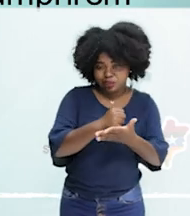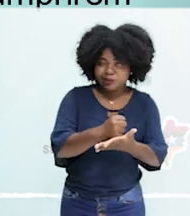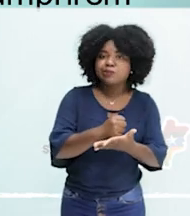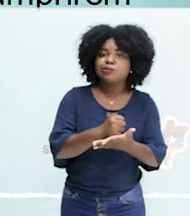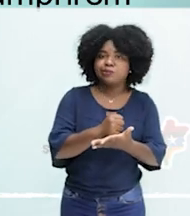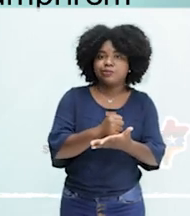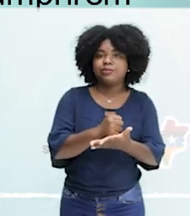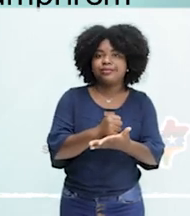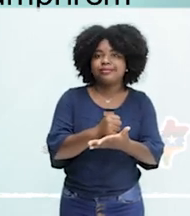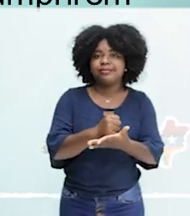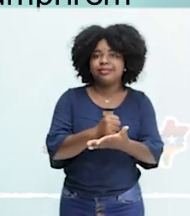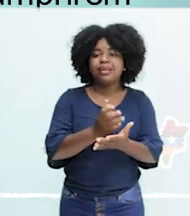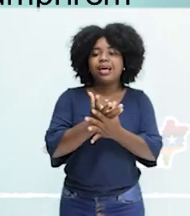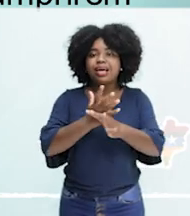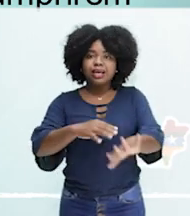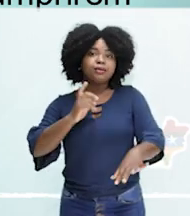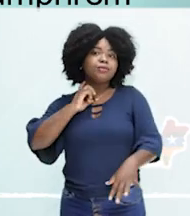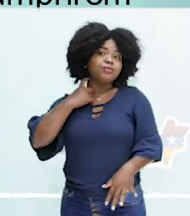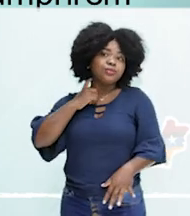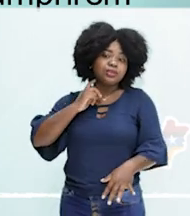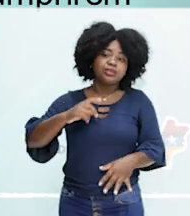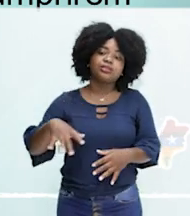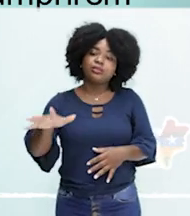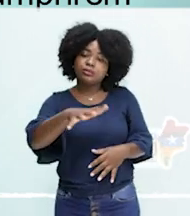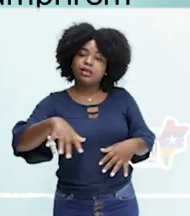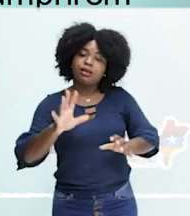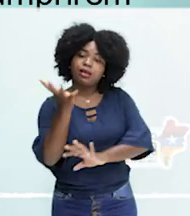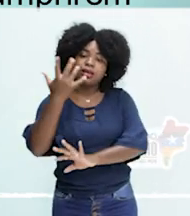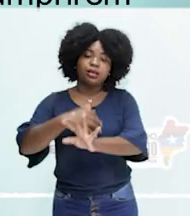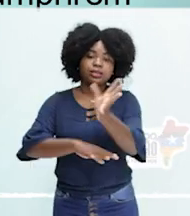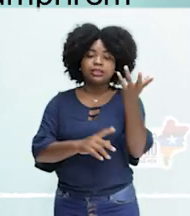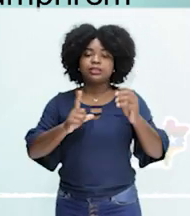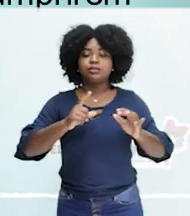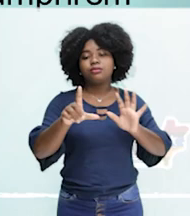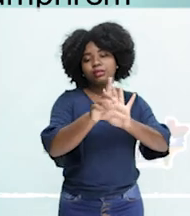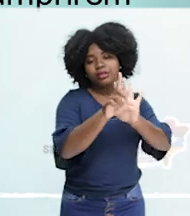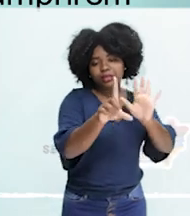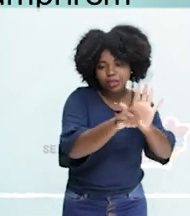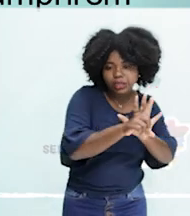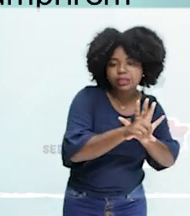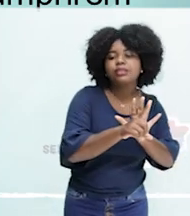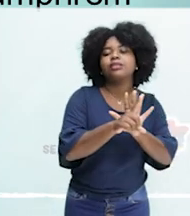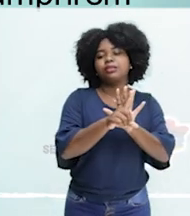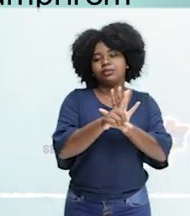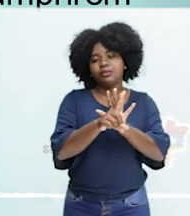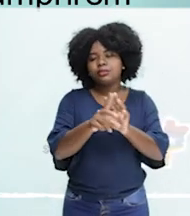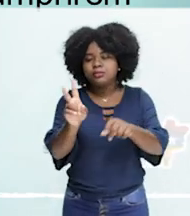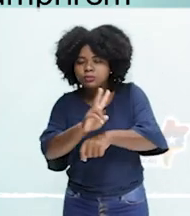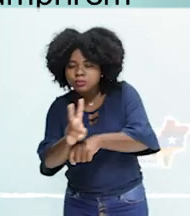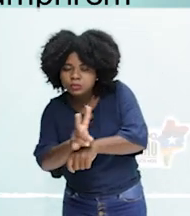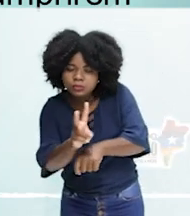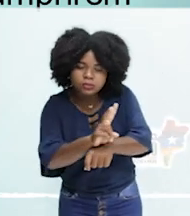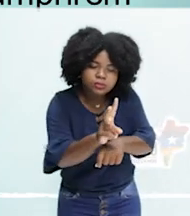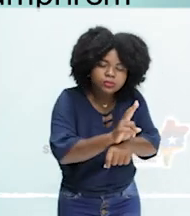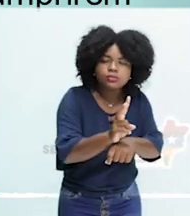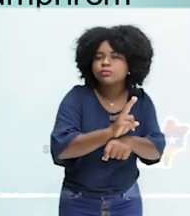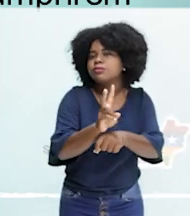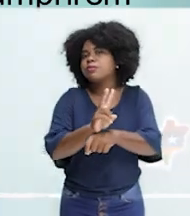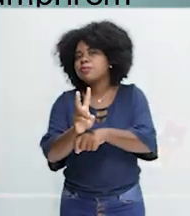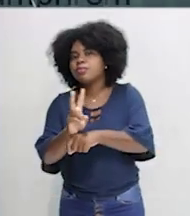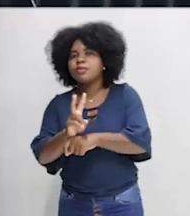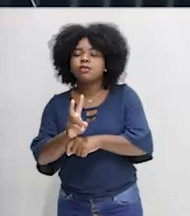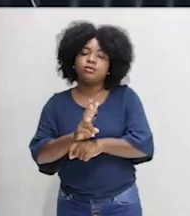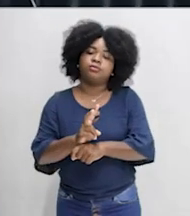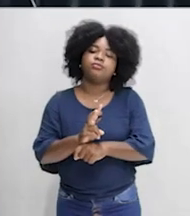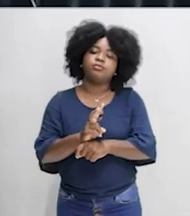foram criadas leis e órgãos ambientais que atuam por meio de regulamentação, fiscalização e aplicação de sanções para aqueles